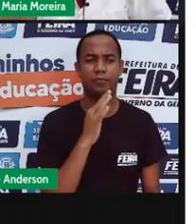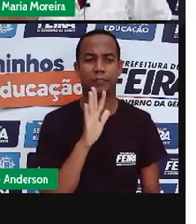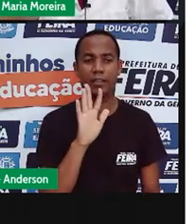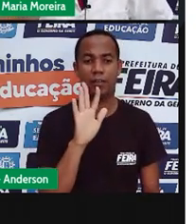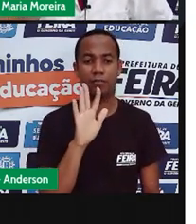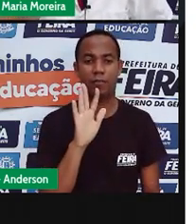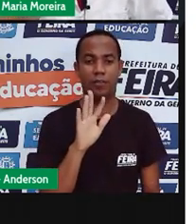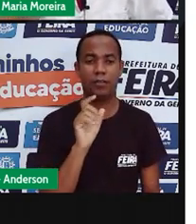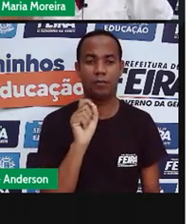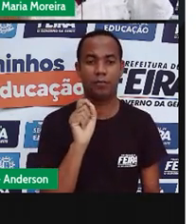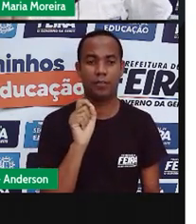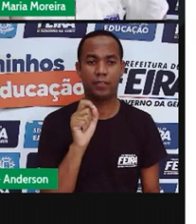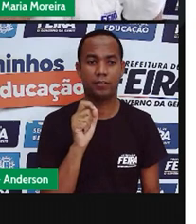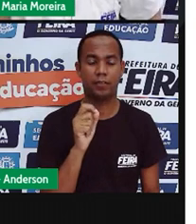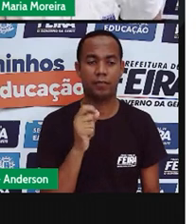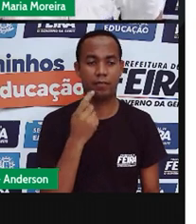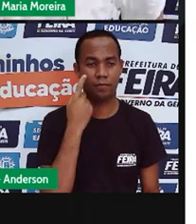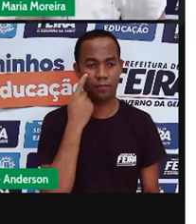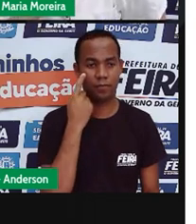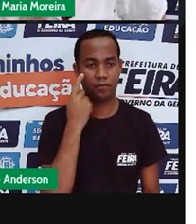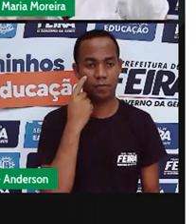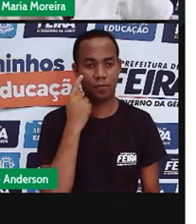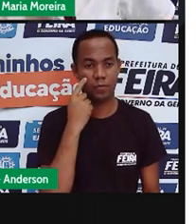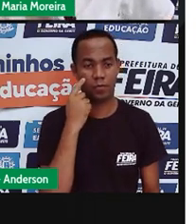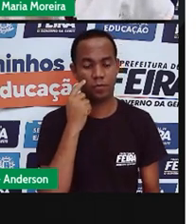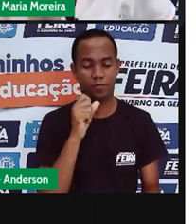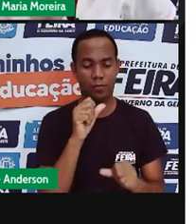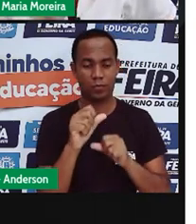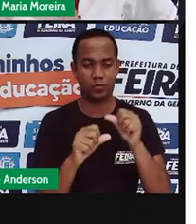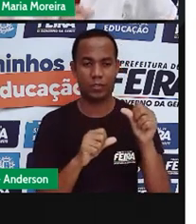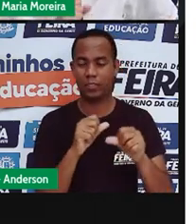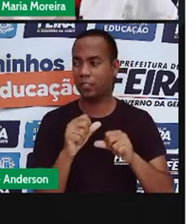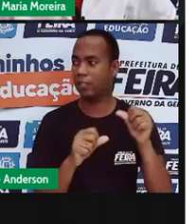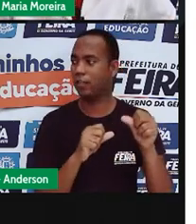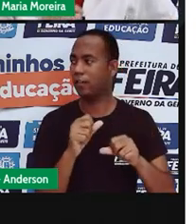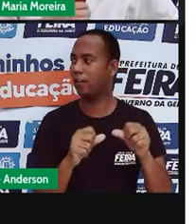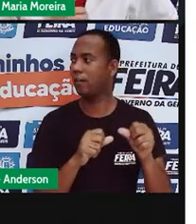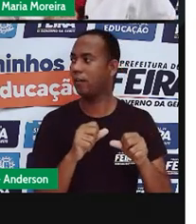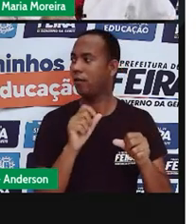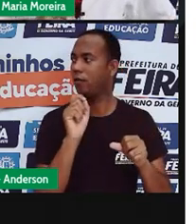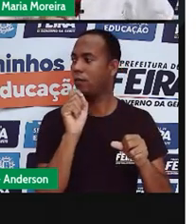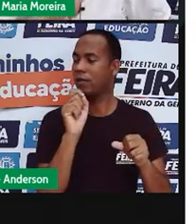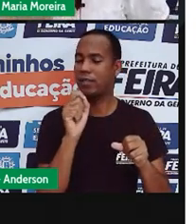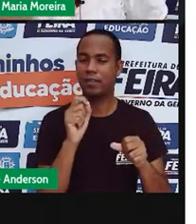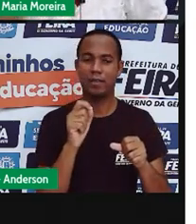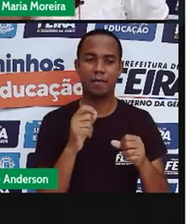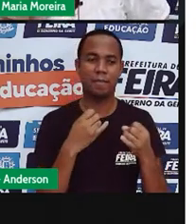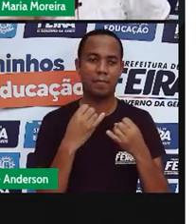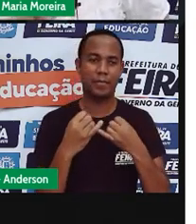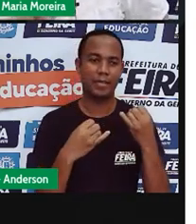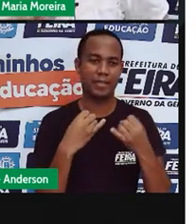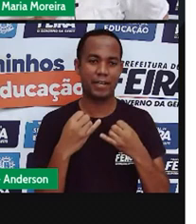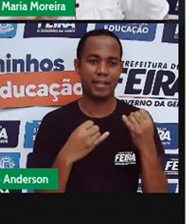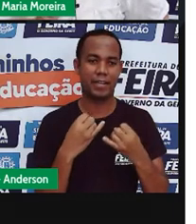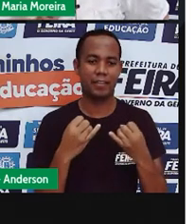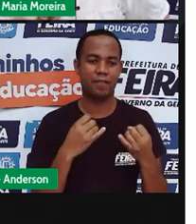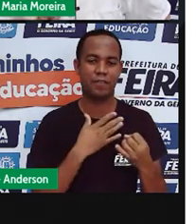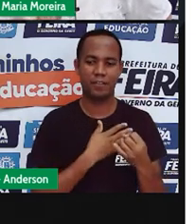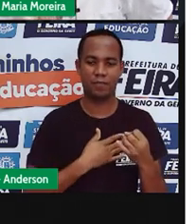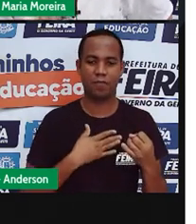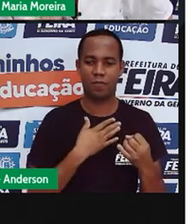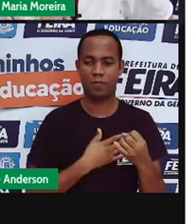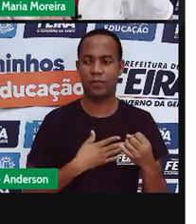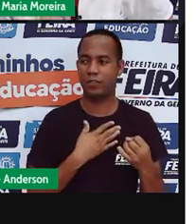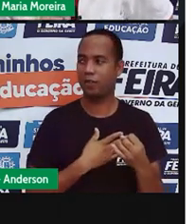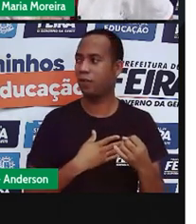Agora, né? Vamos mudar o nosso cenário aqui. Porque vamos fazer aquela partezinha que vocês gostam, né?